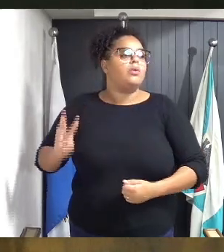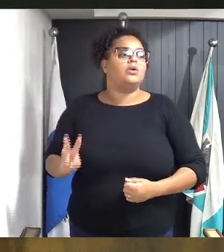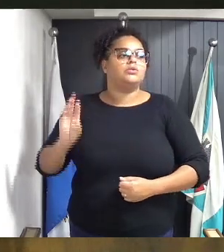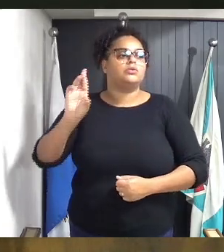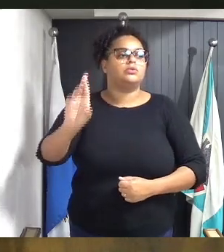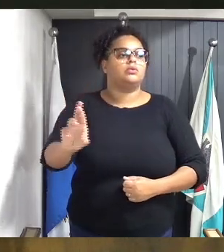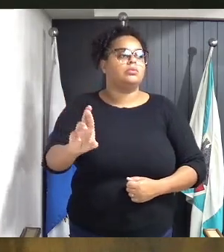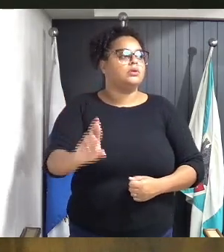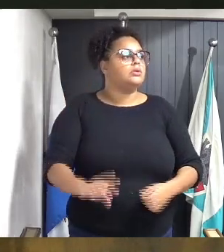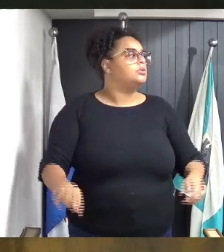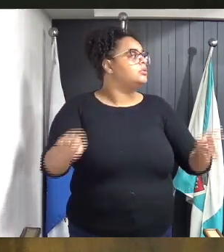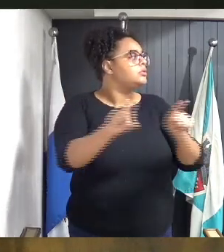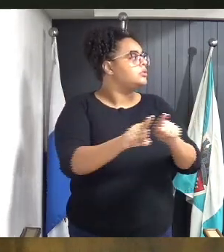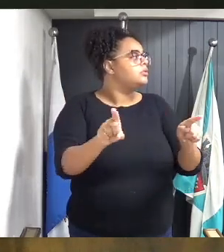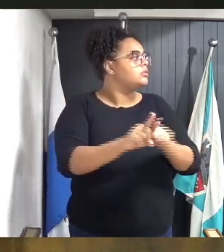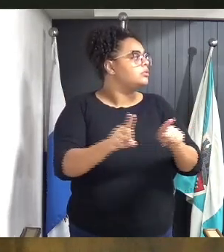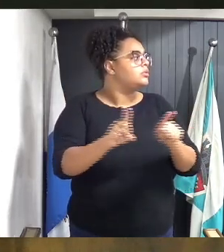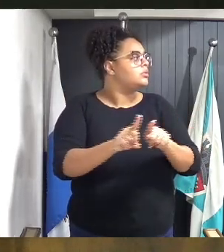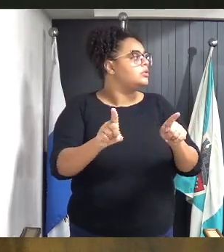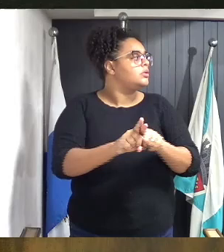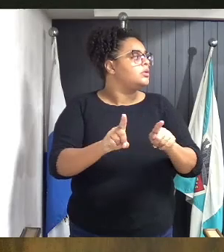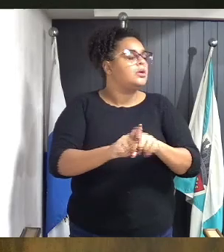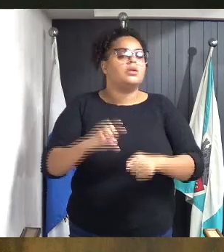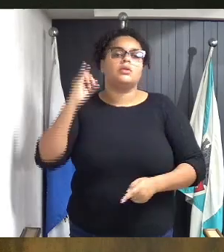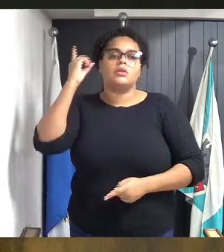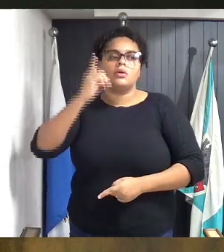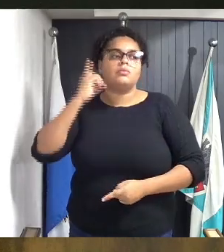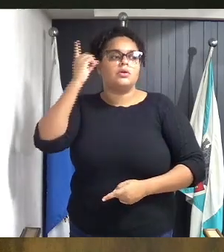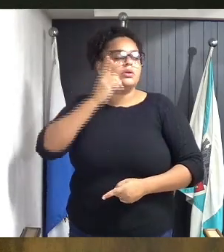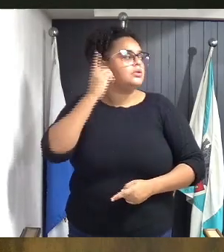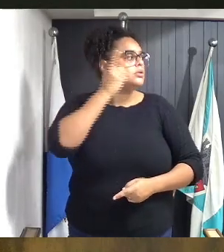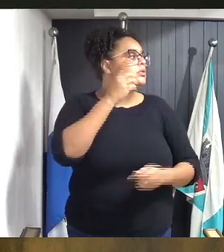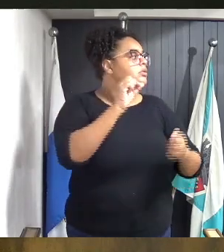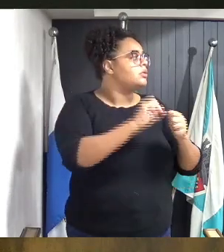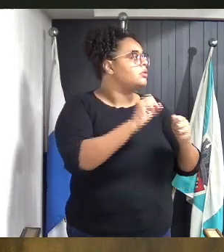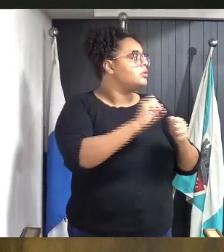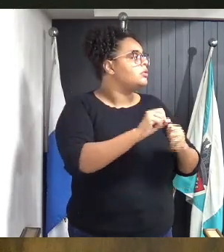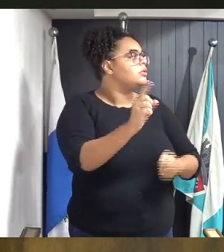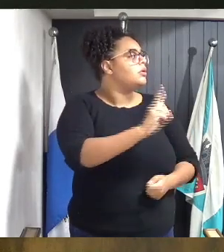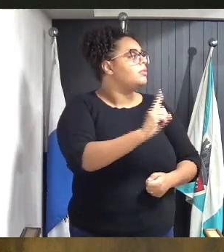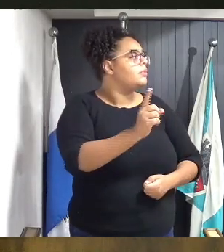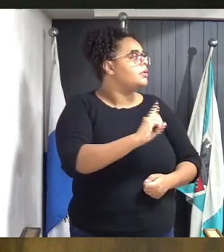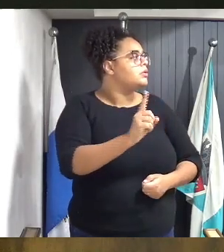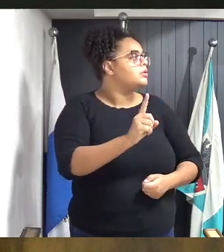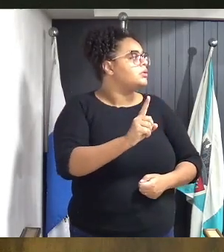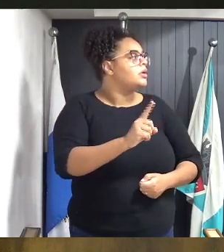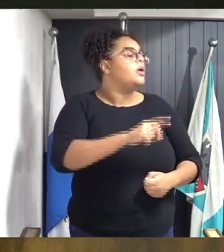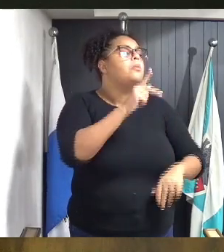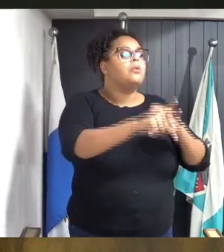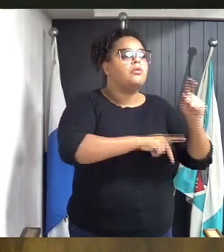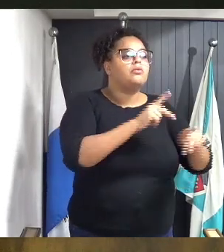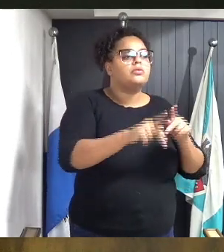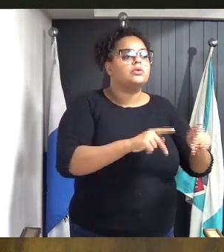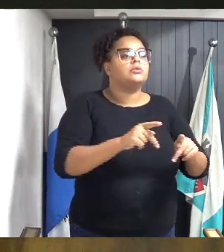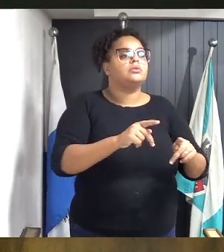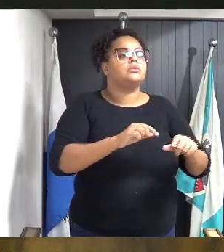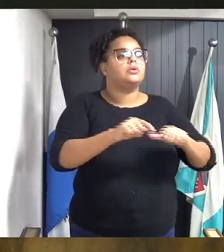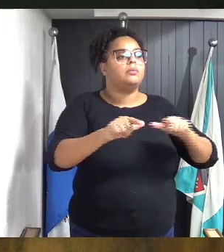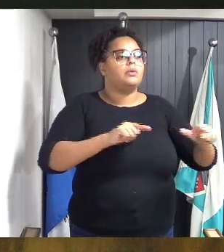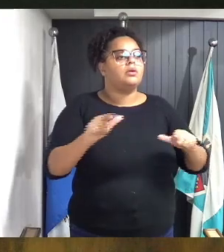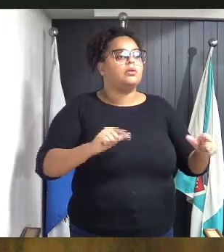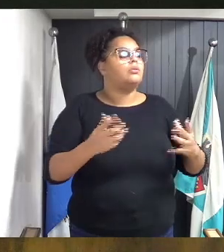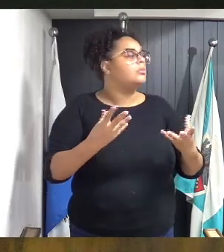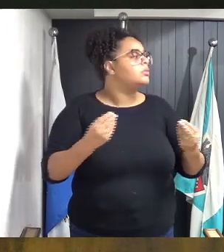e também o nosso deputado. Falei, meu Deus, não pode fazer isso. O nosso povo trabalhou tanto, se dedicou tanto